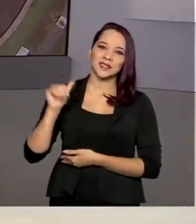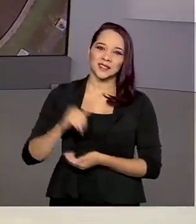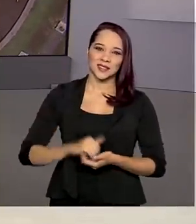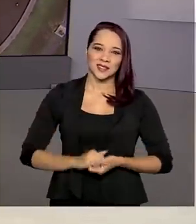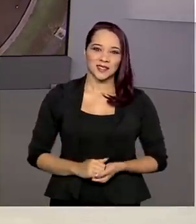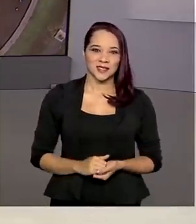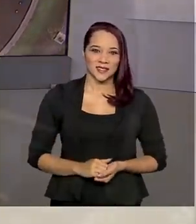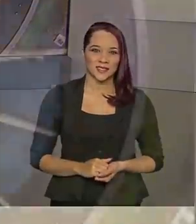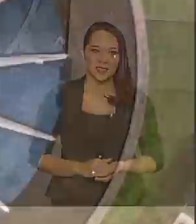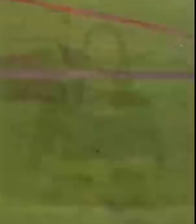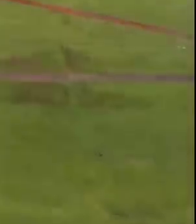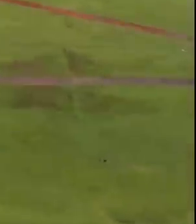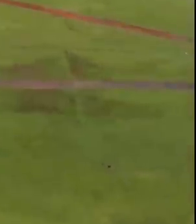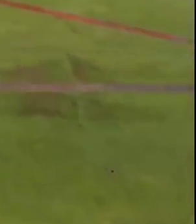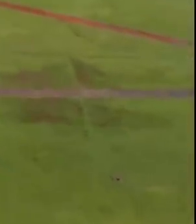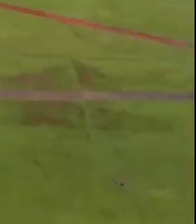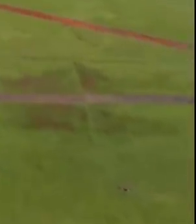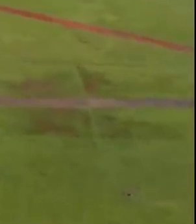lá.